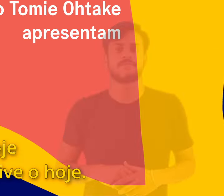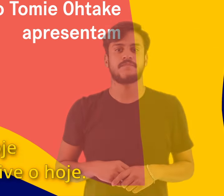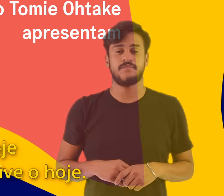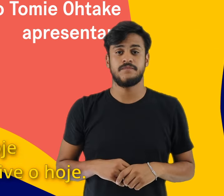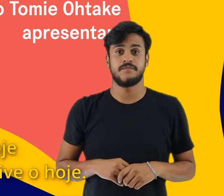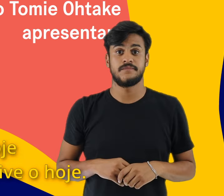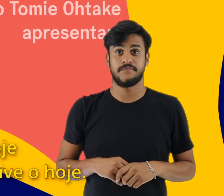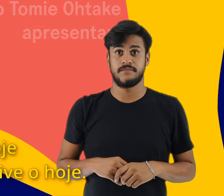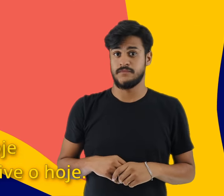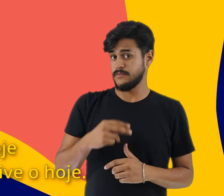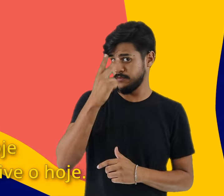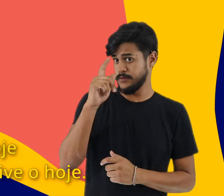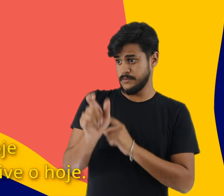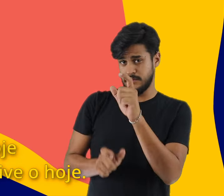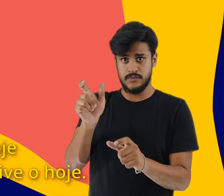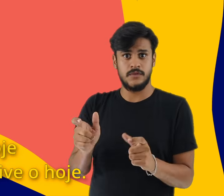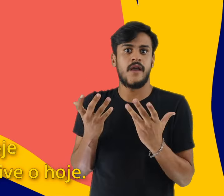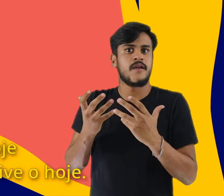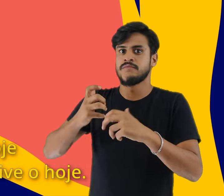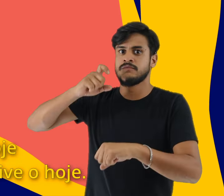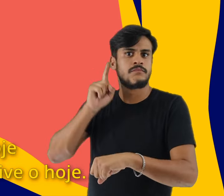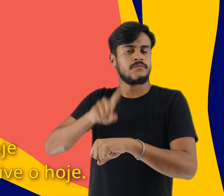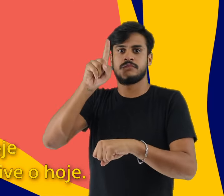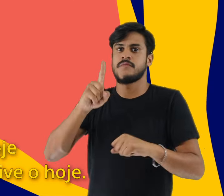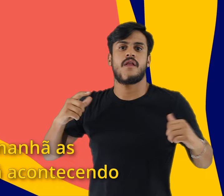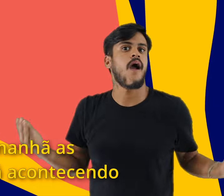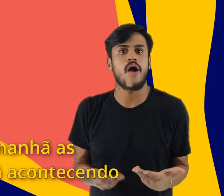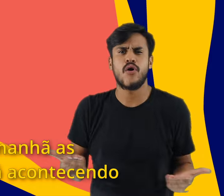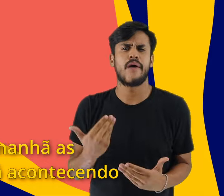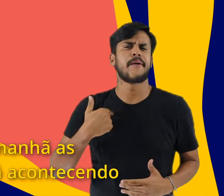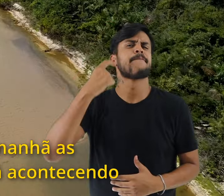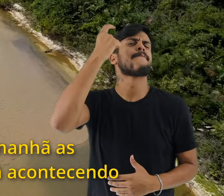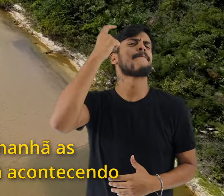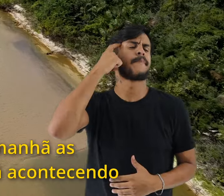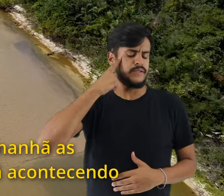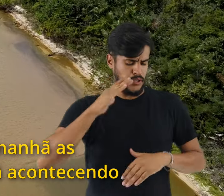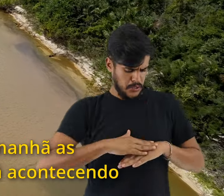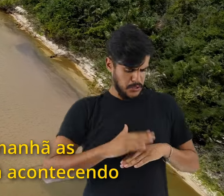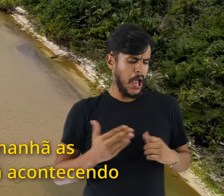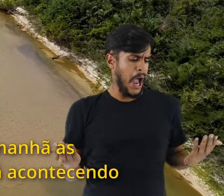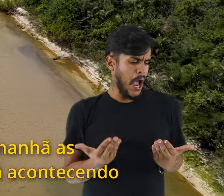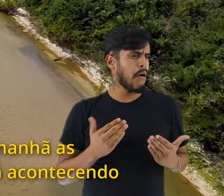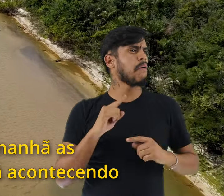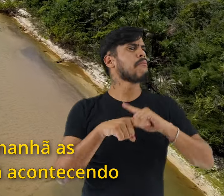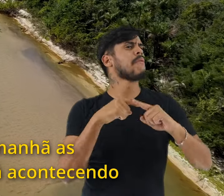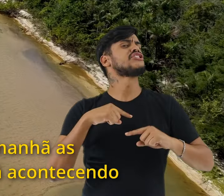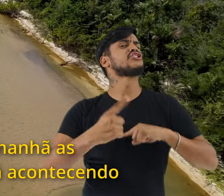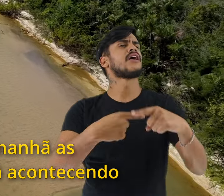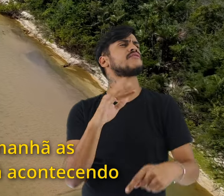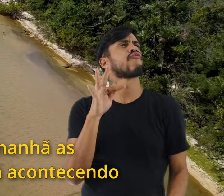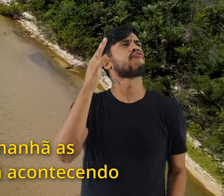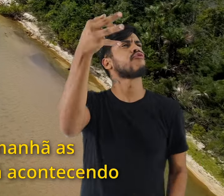A sociedade hoje é imediatista, ela vive hoje, ela não pensa que amanhã as consequências do que está